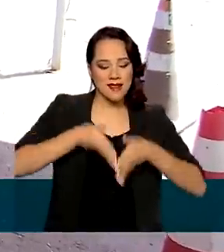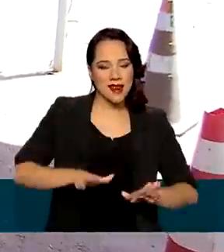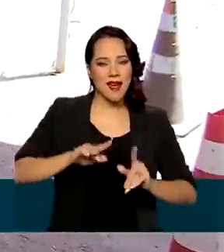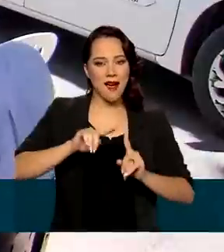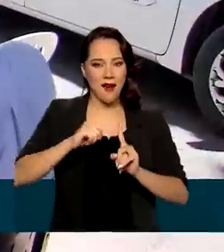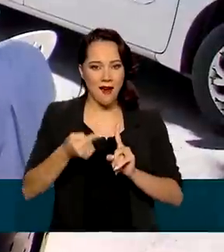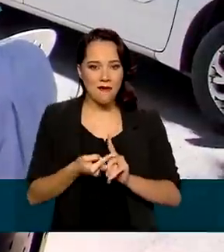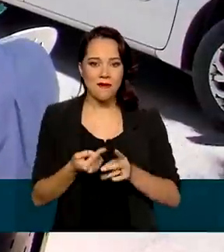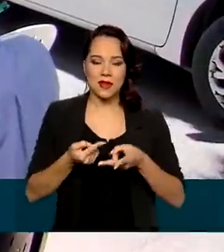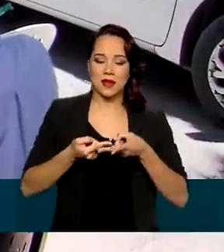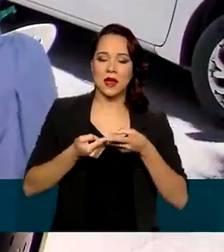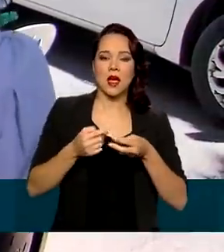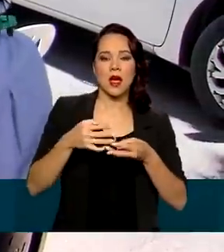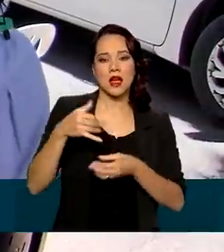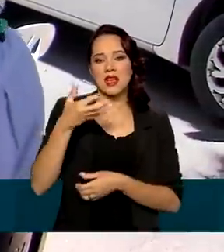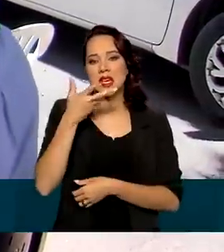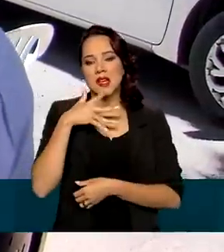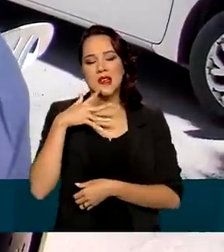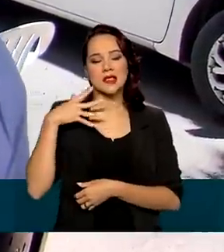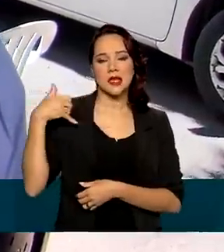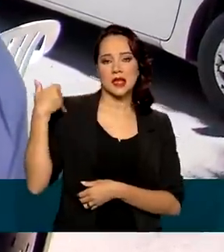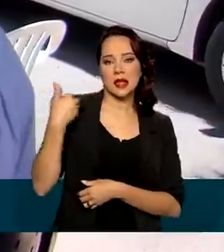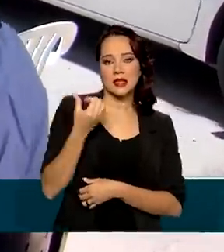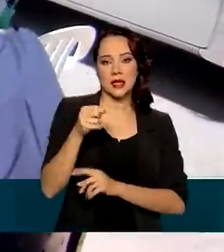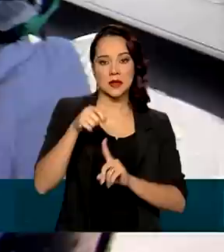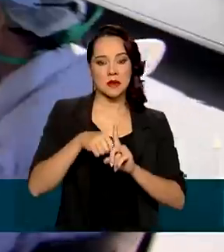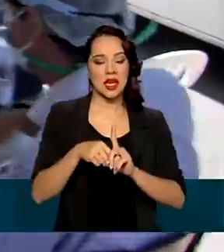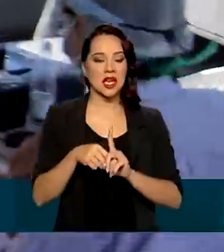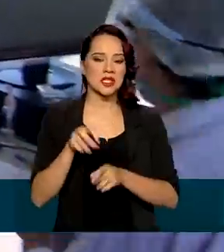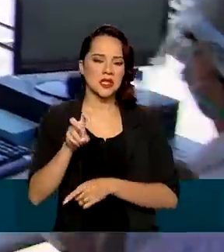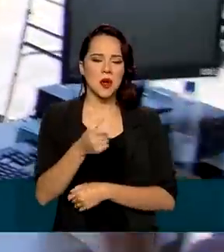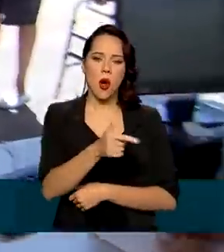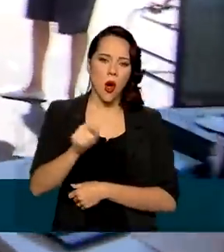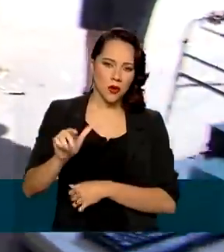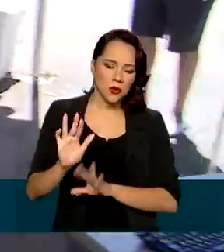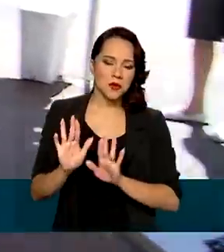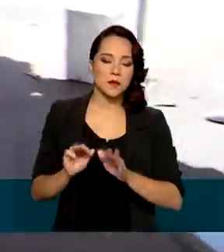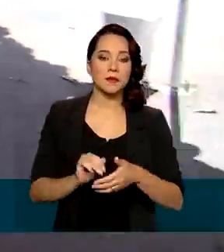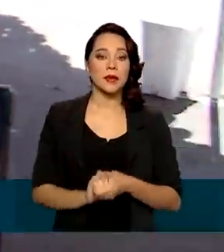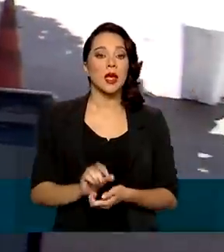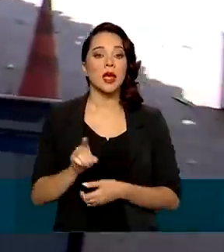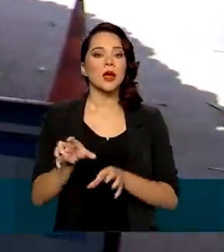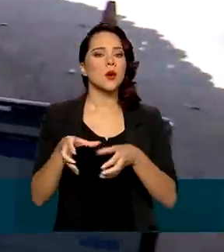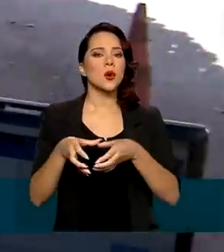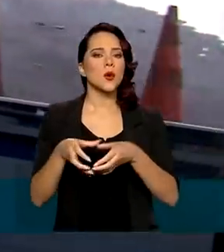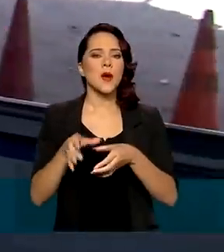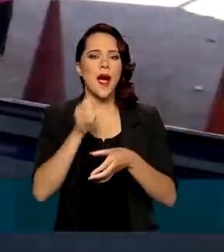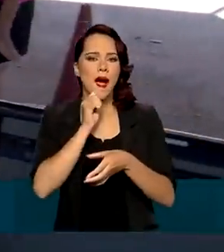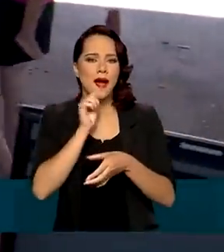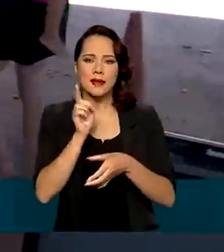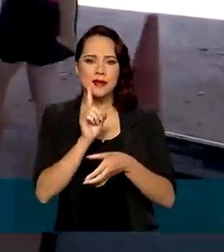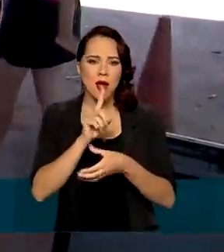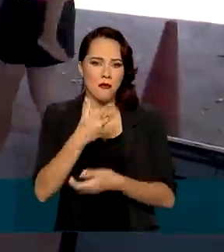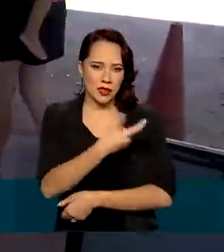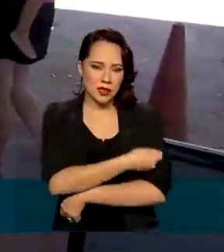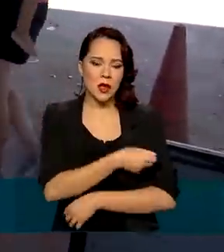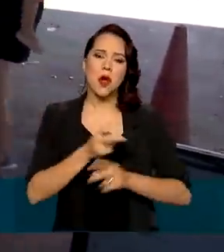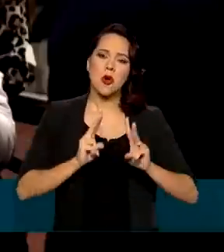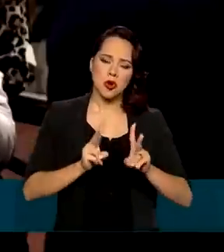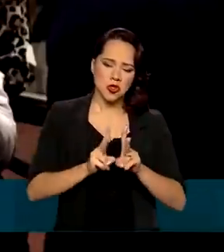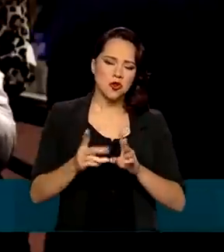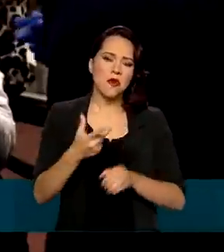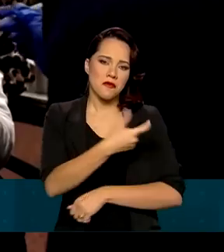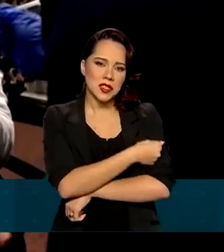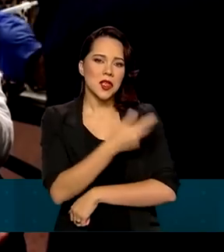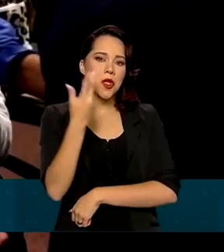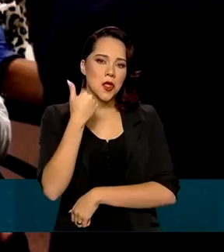de seis meses a cinco anos, povos indígenas, entre outros. Quem desses grupos ainda não foi atendido, continua sendo